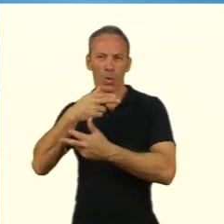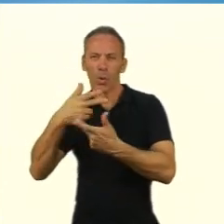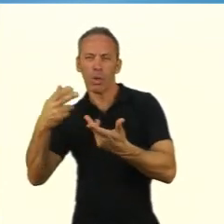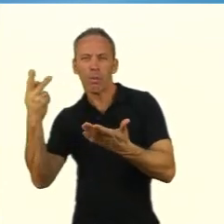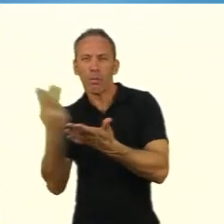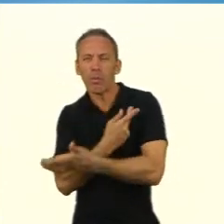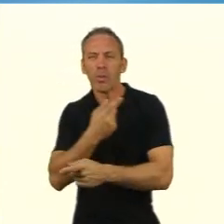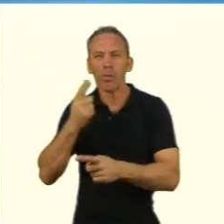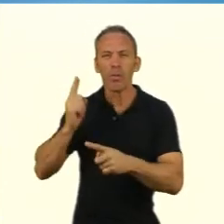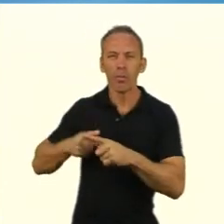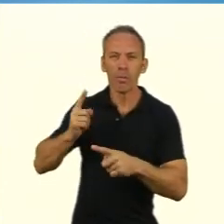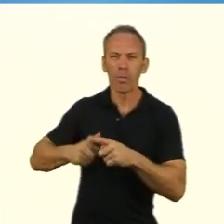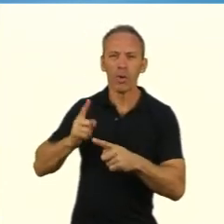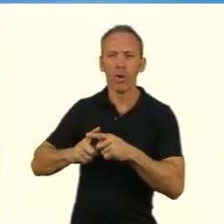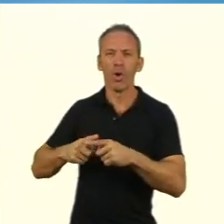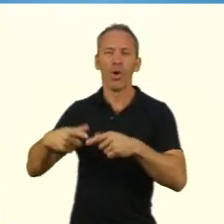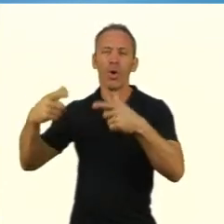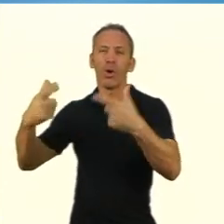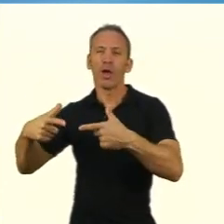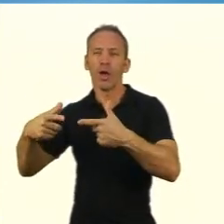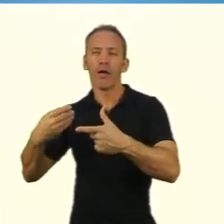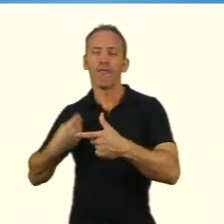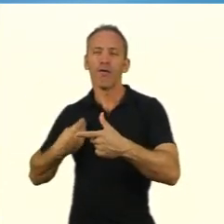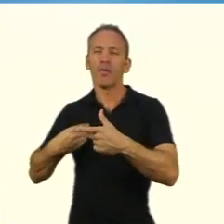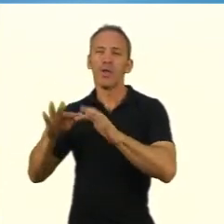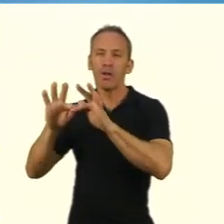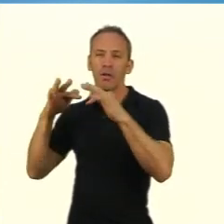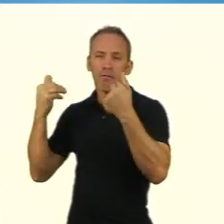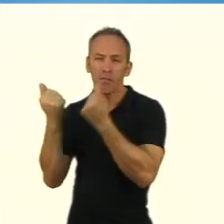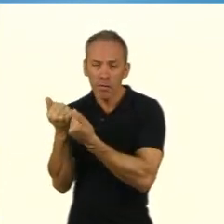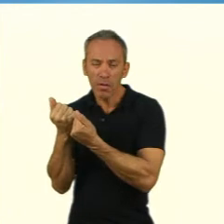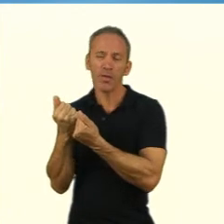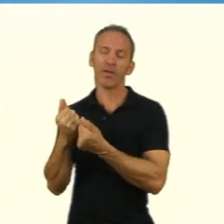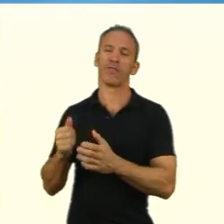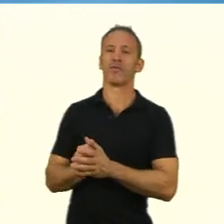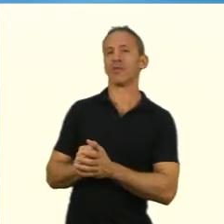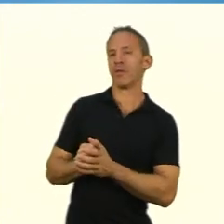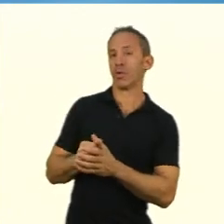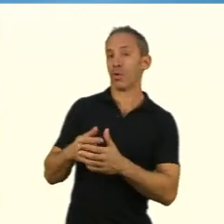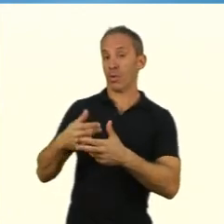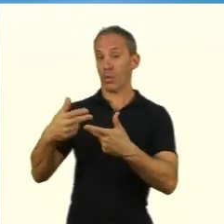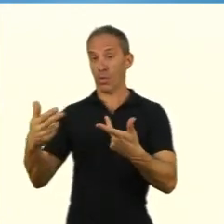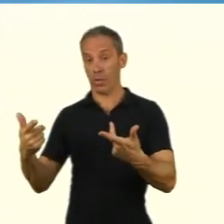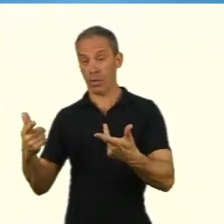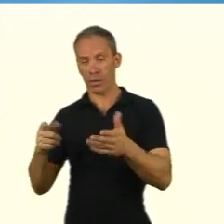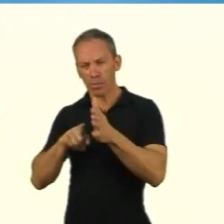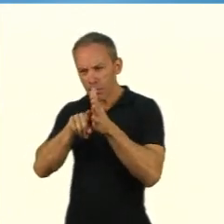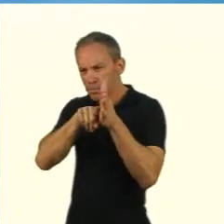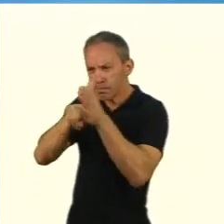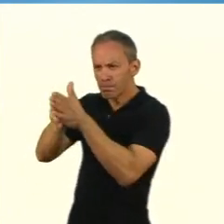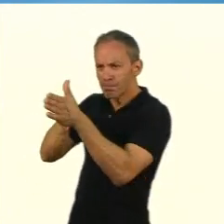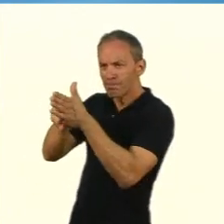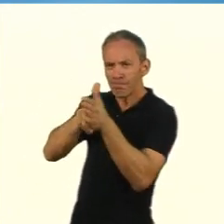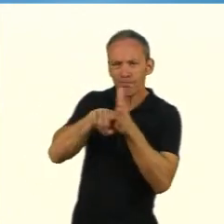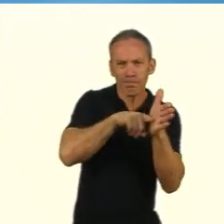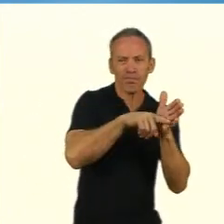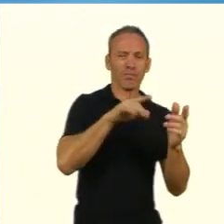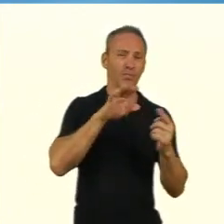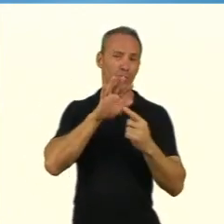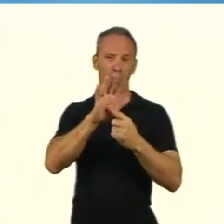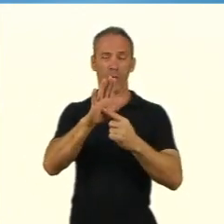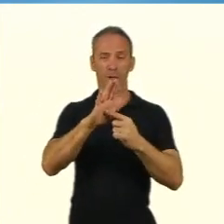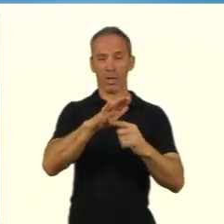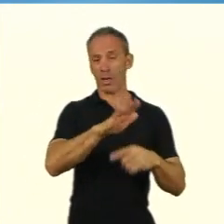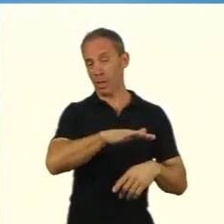série de coisas podem ser objetivos mais próximos para que você chegue ao conhecimento do objetivo melhor exato